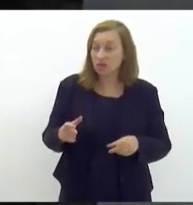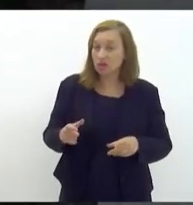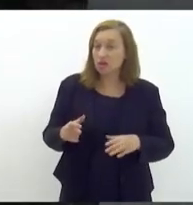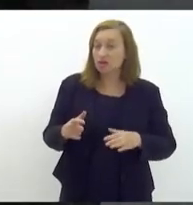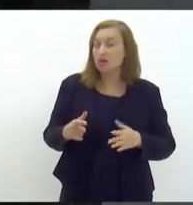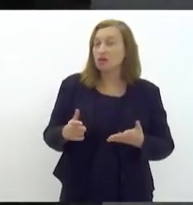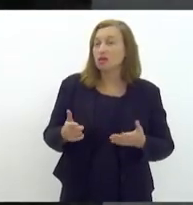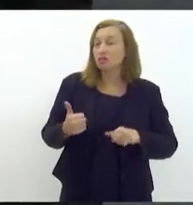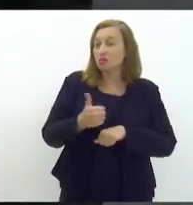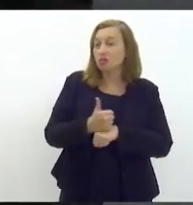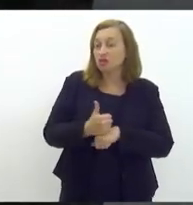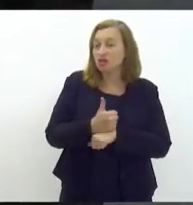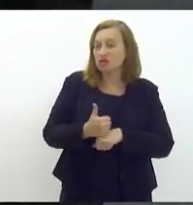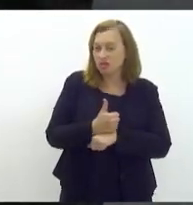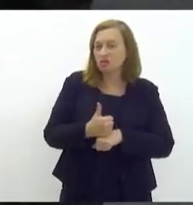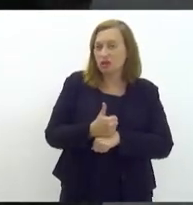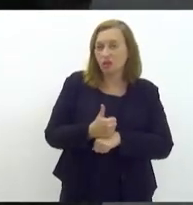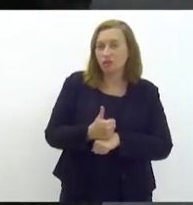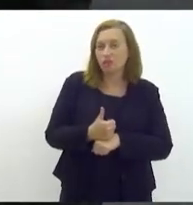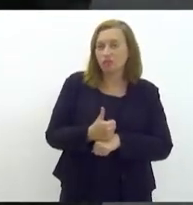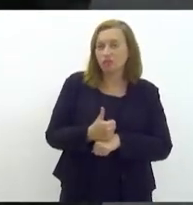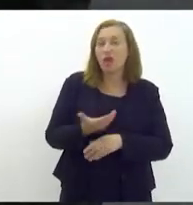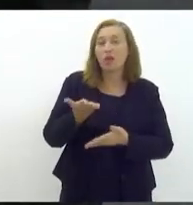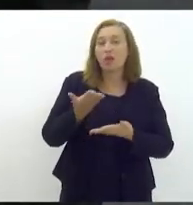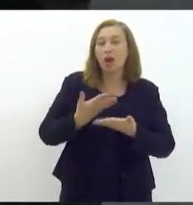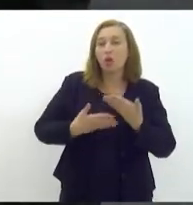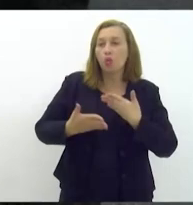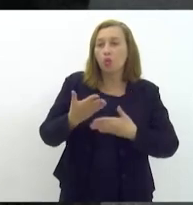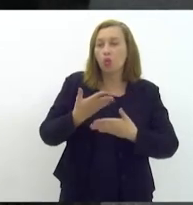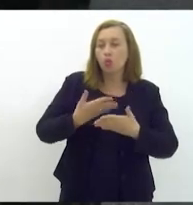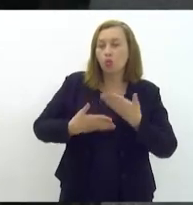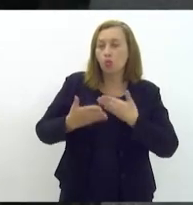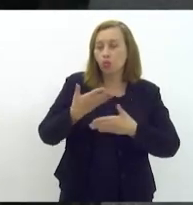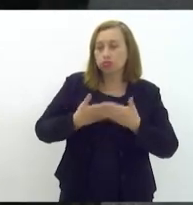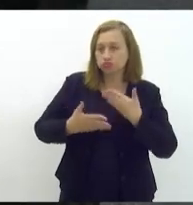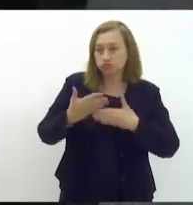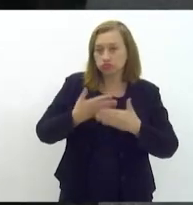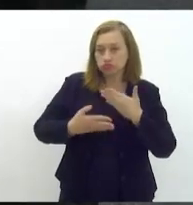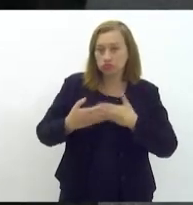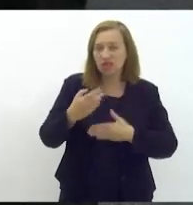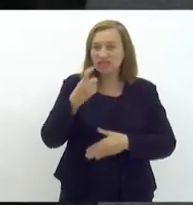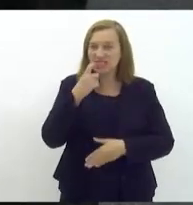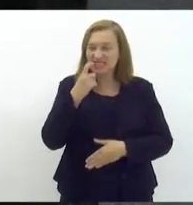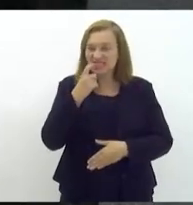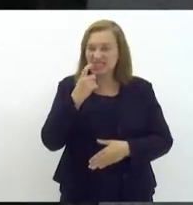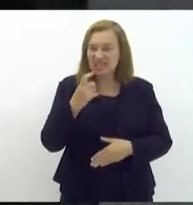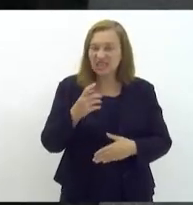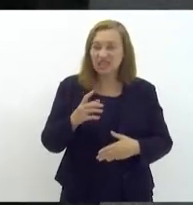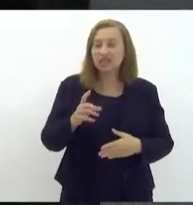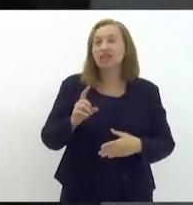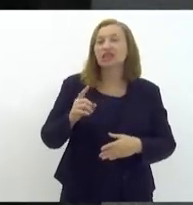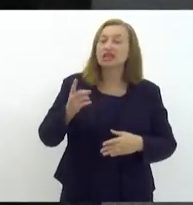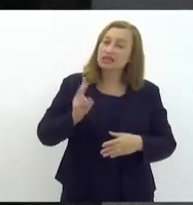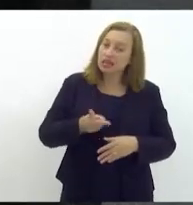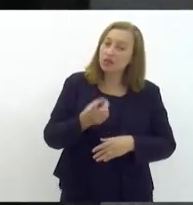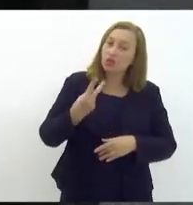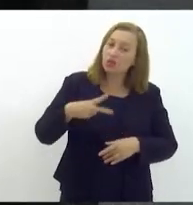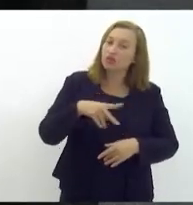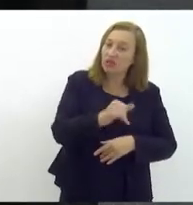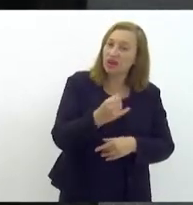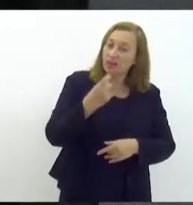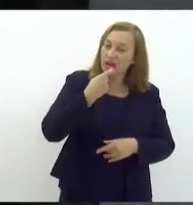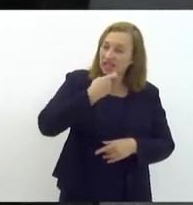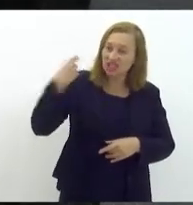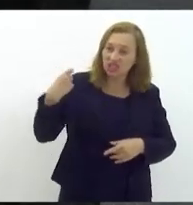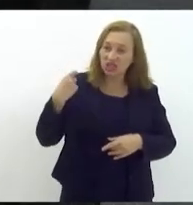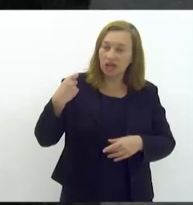para lá é para arrancar, é para arrancar o dente. Então, essa lei que a gente fez da saúde bucal, fizemos alguns cumpras, mas